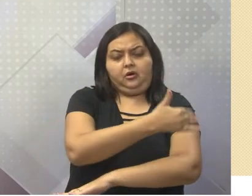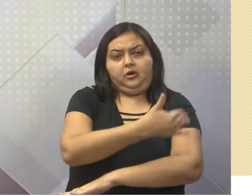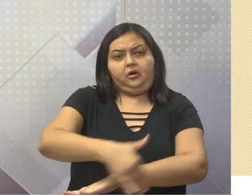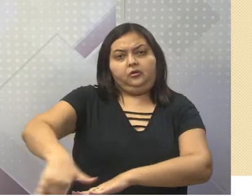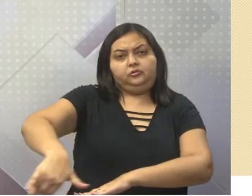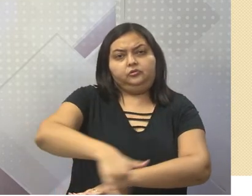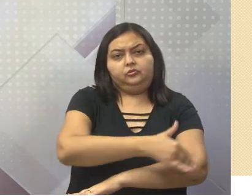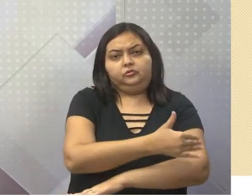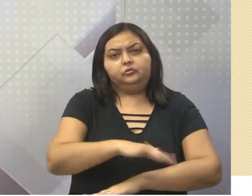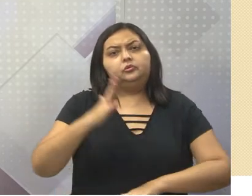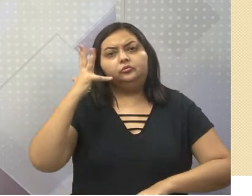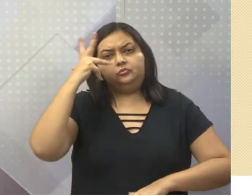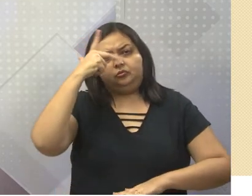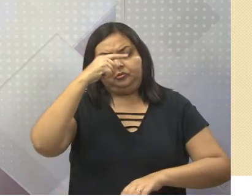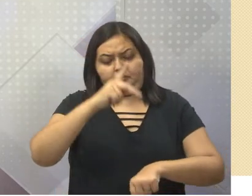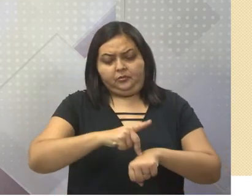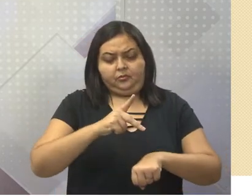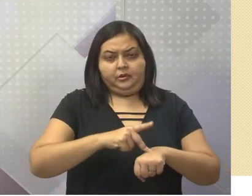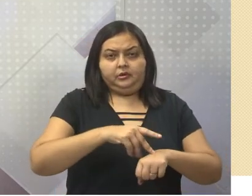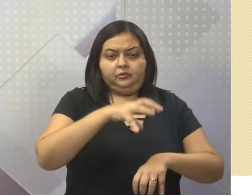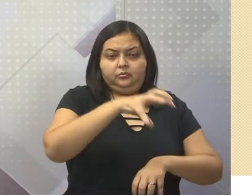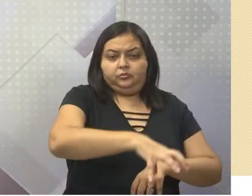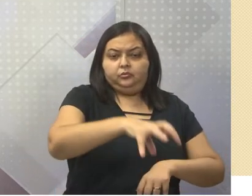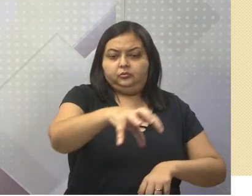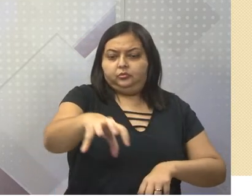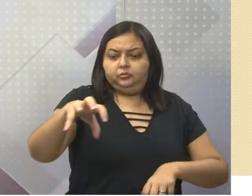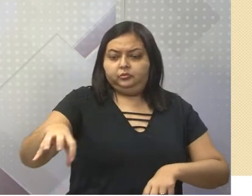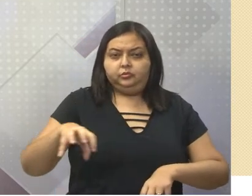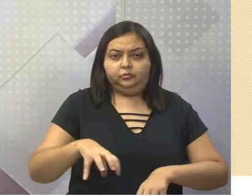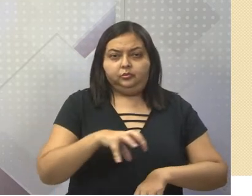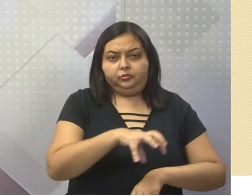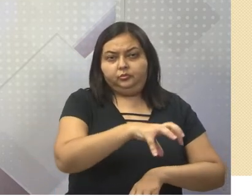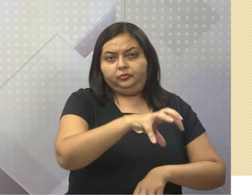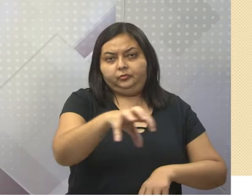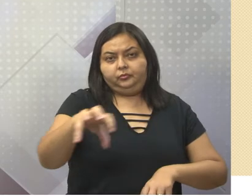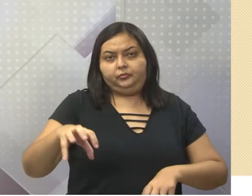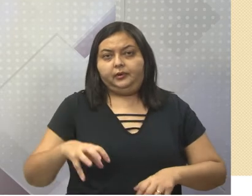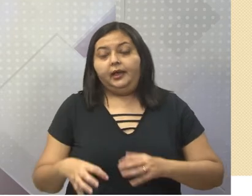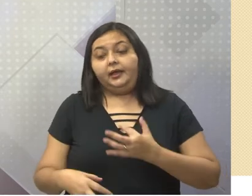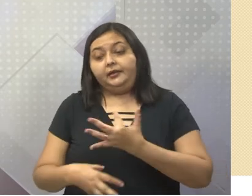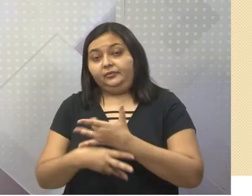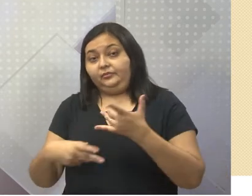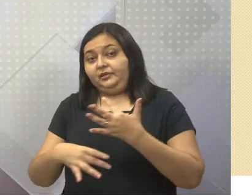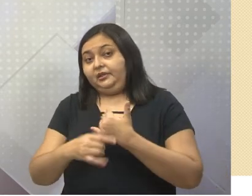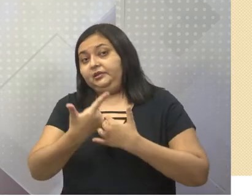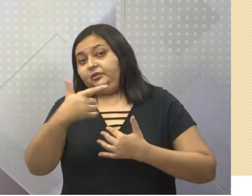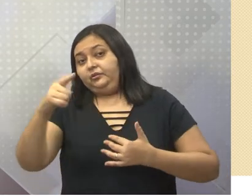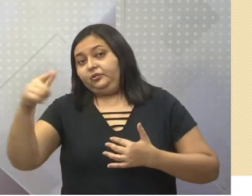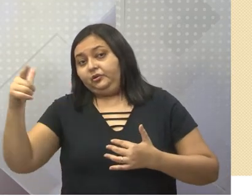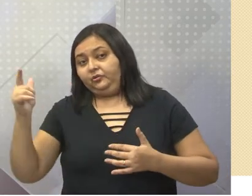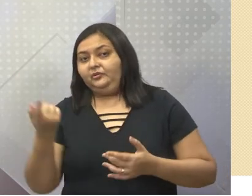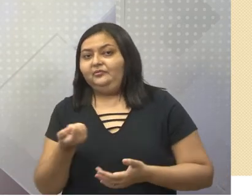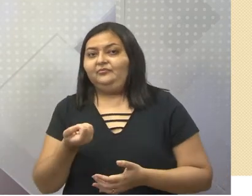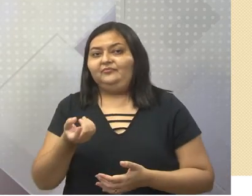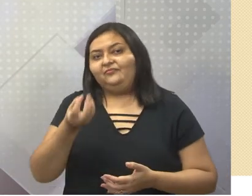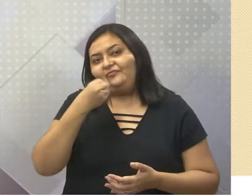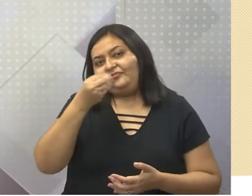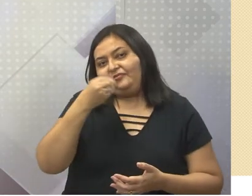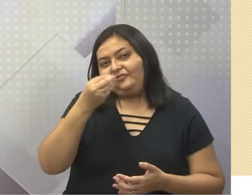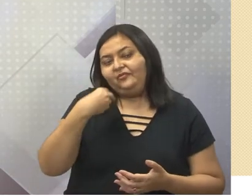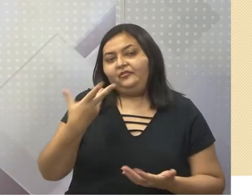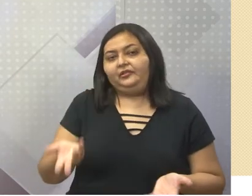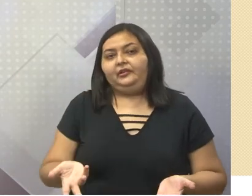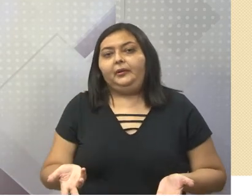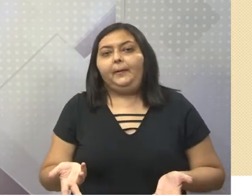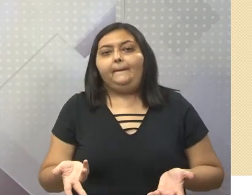pavimentadas com pedras, ao contrário da maior parte das cidades brasileiras. E as igrejas apresentavam